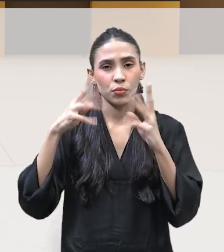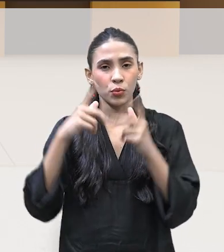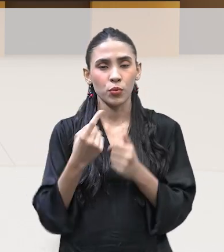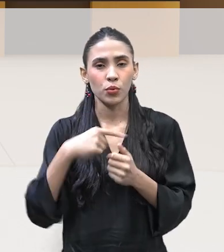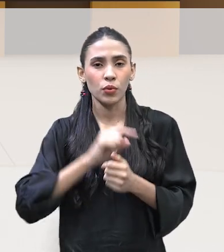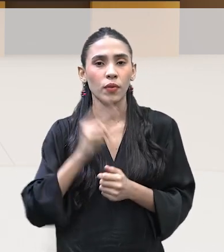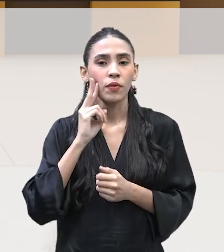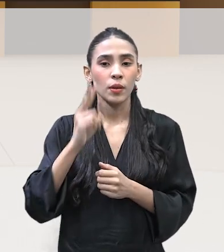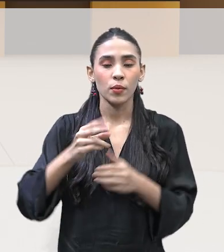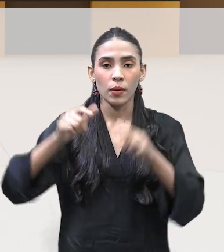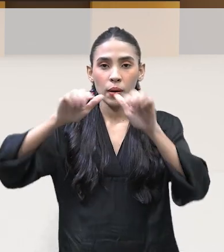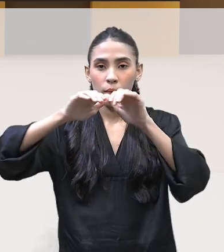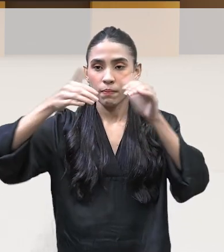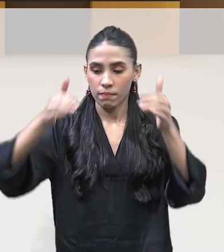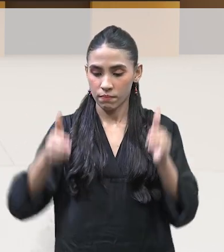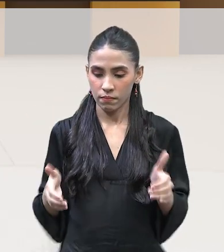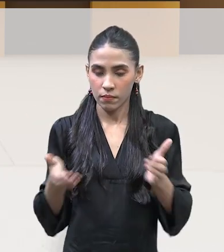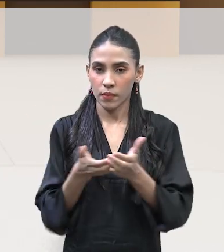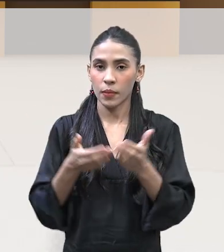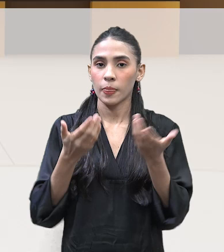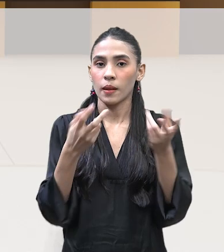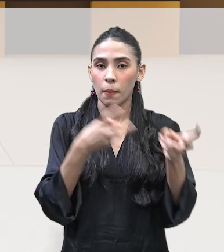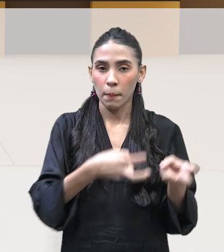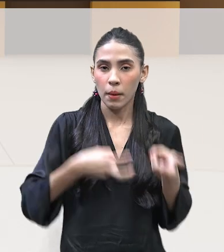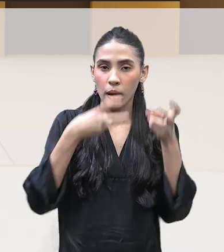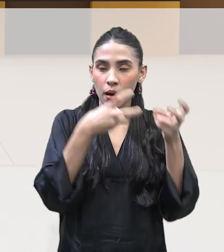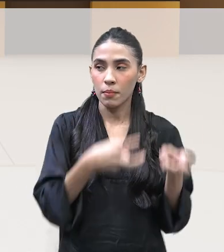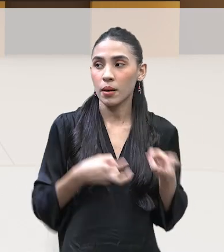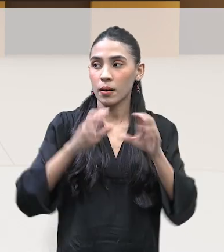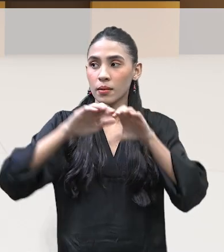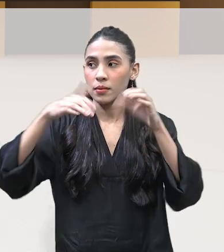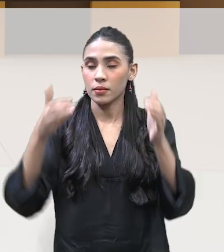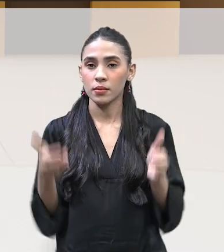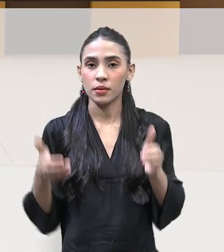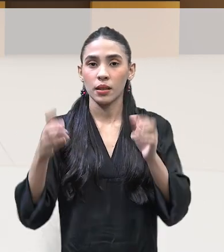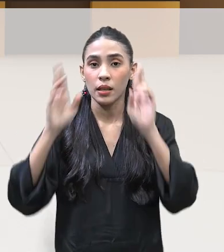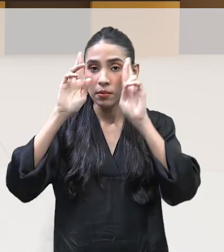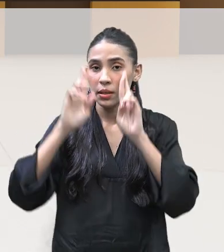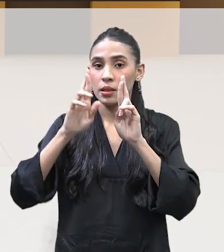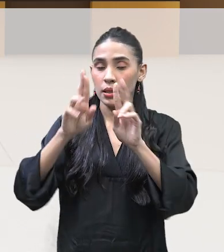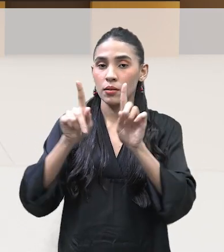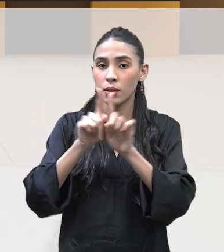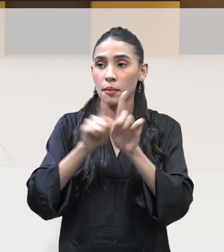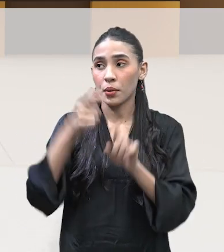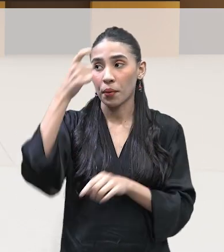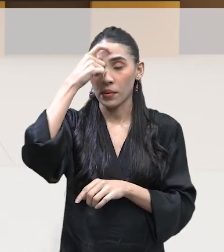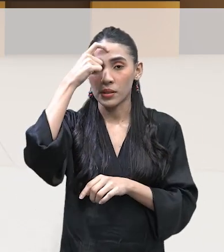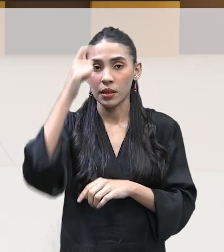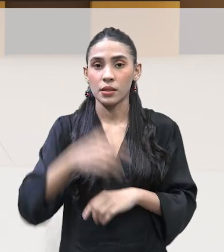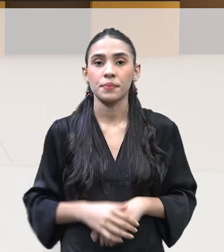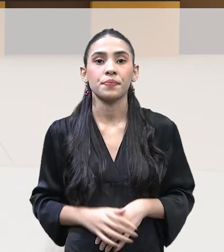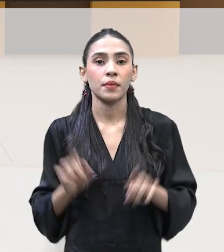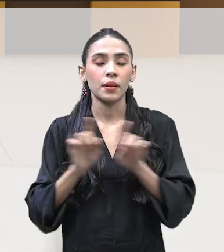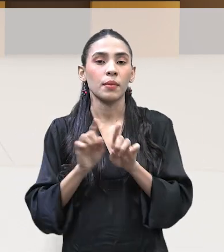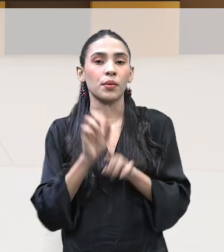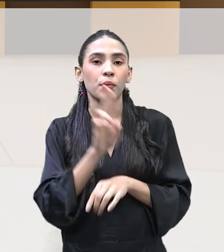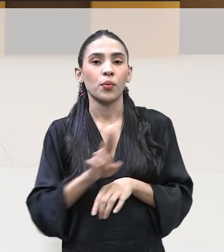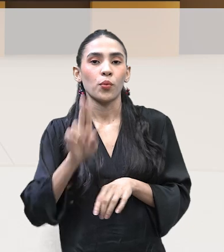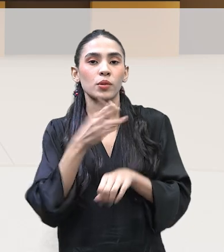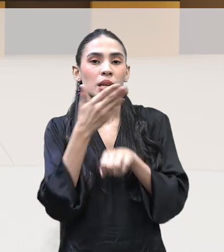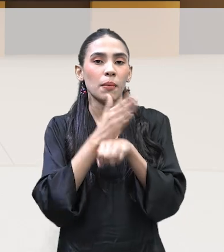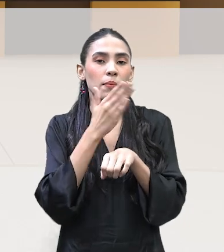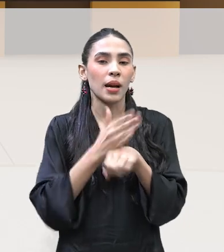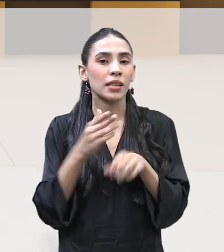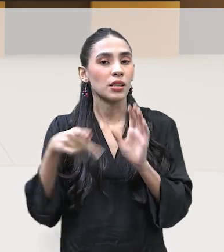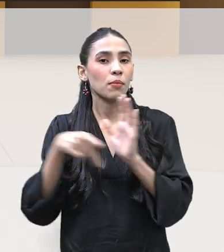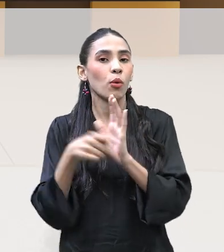ideia do cesto, né? Ele extrai o produto lá na fonte, respeitando aí de forma sustentável, e aí ele aplica nesse processo algo